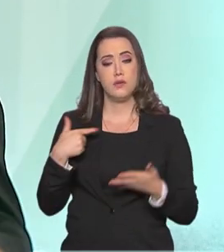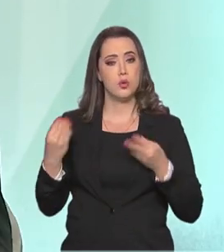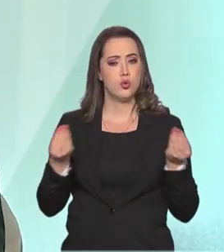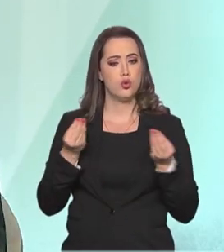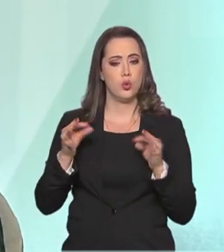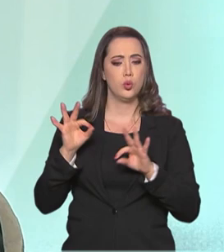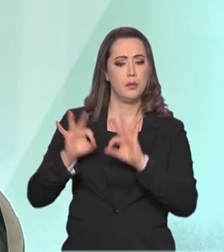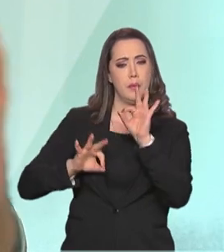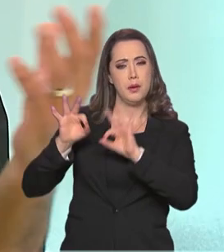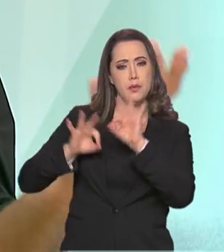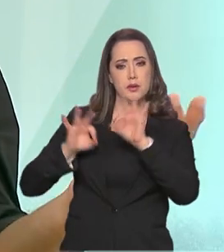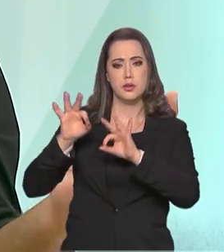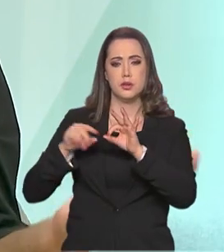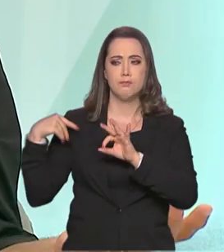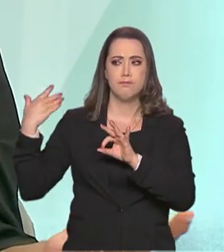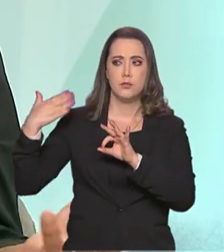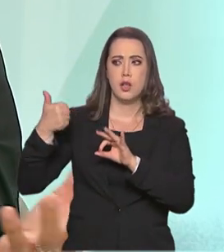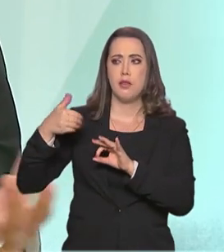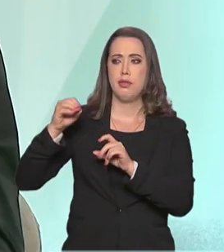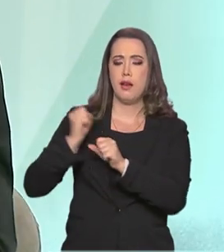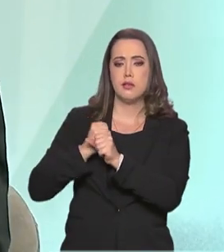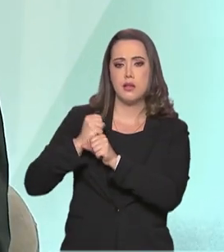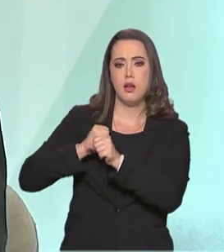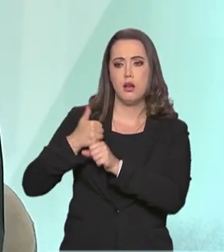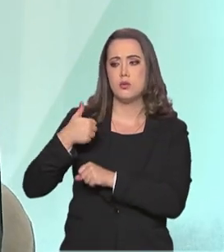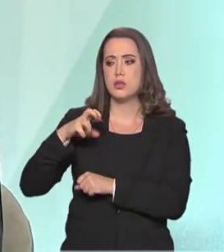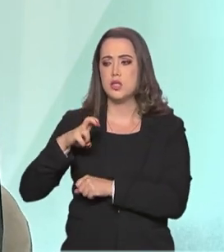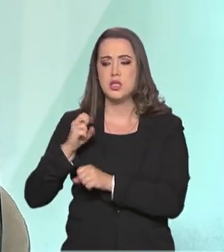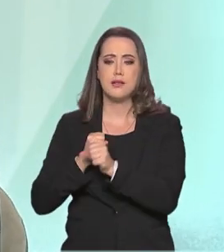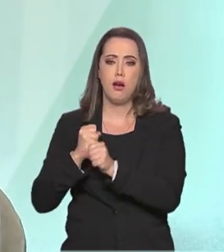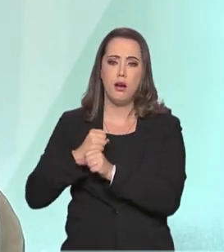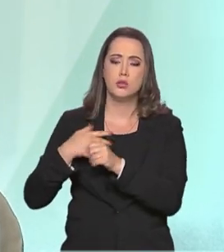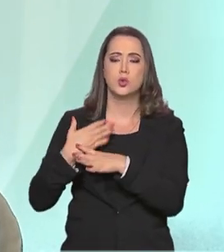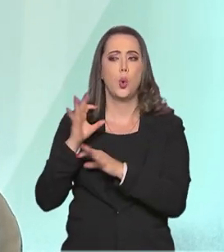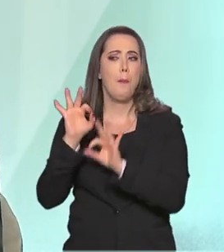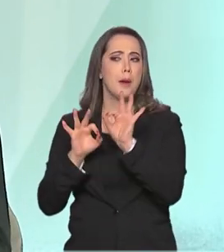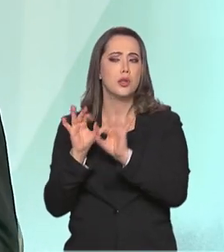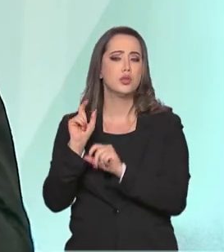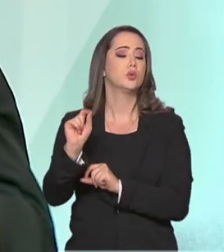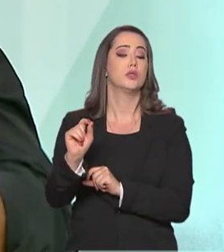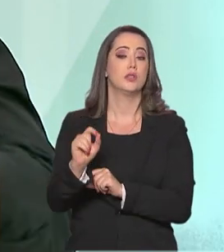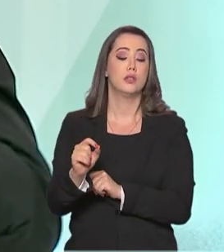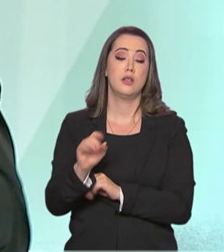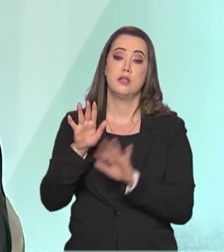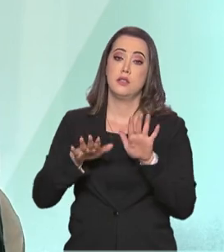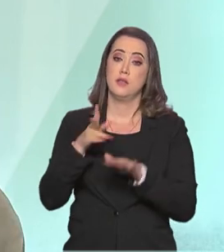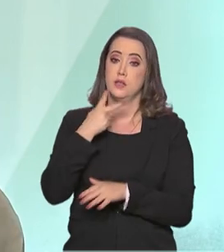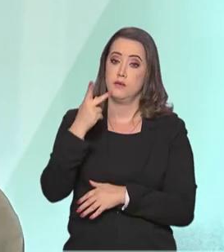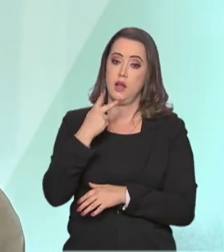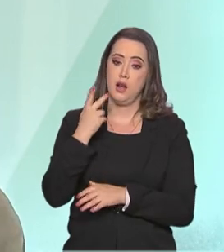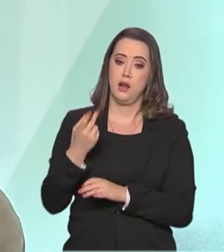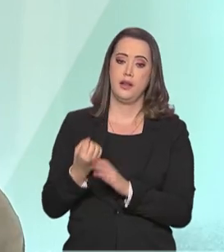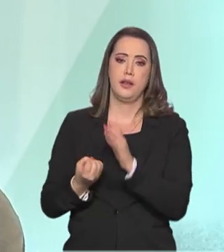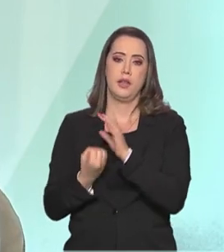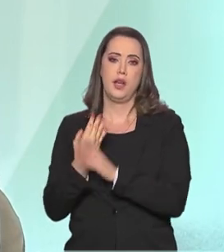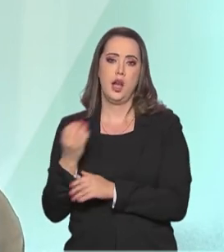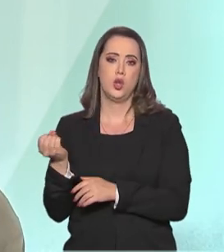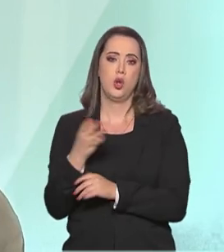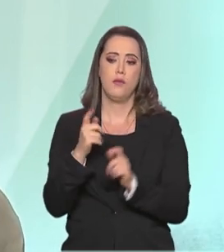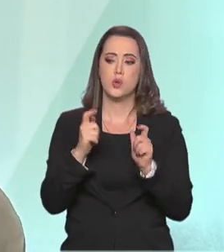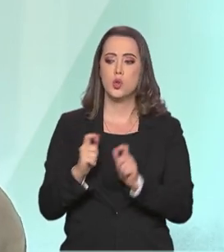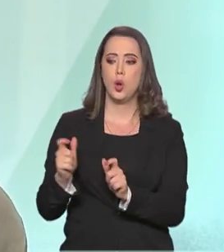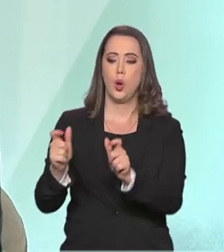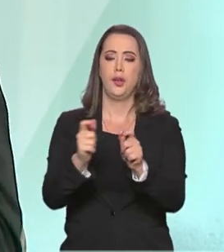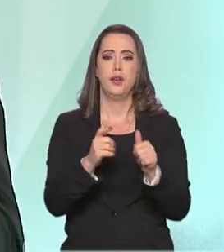que foi construído nesses últimos 10, 15 anos para o esporte nacional. Muito se fala em construir novas instalações.